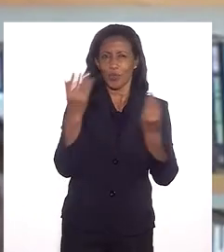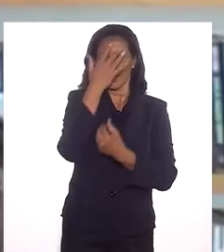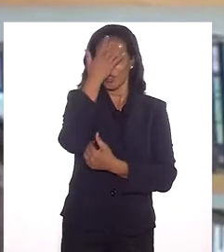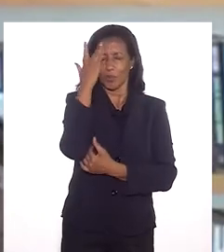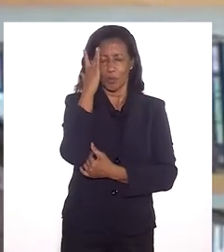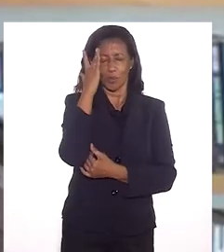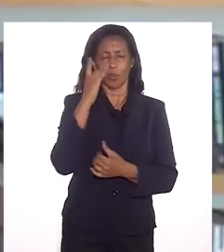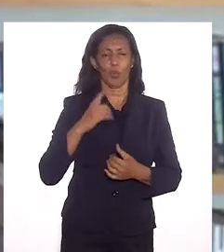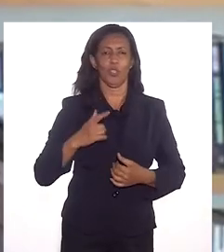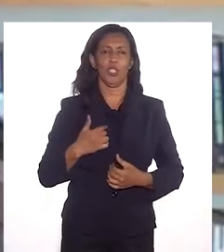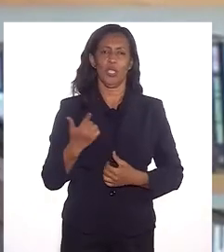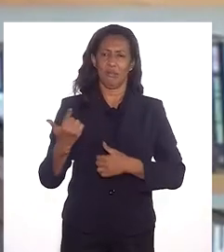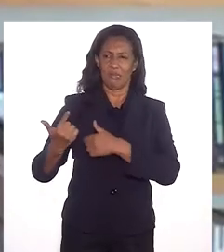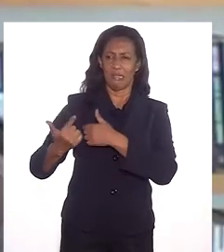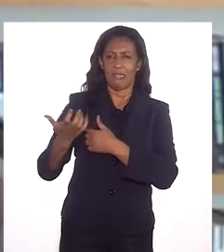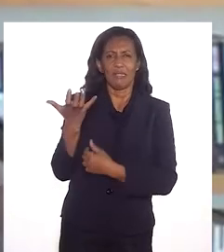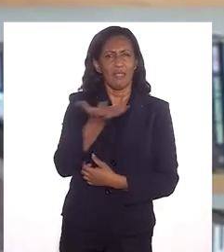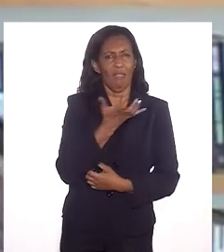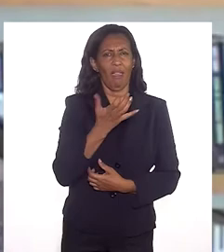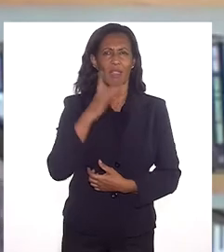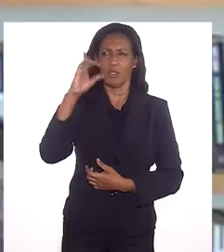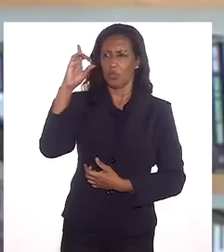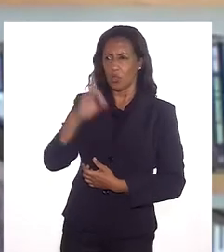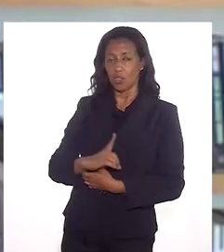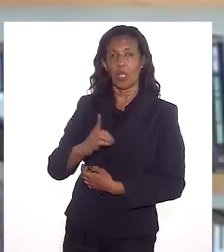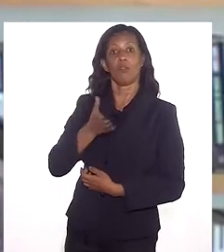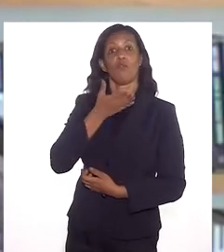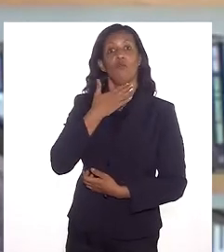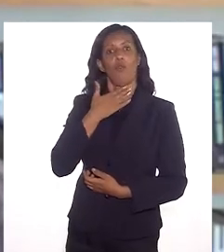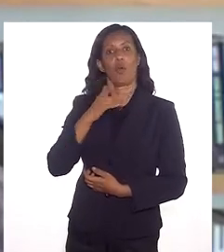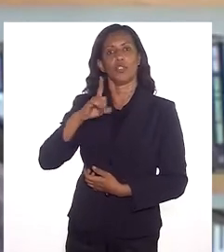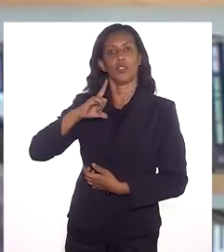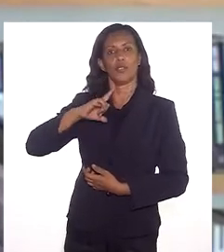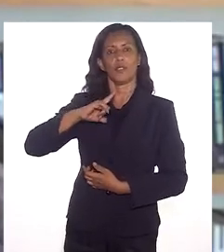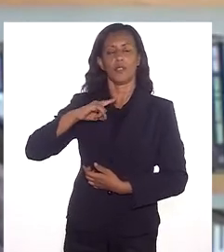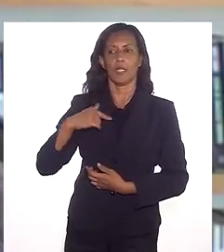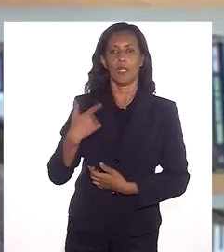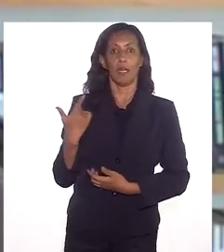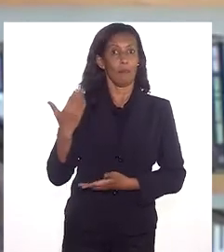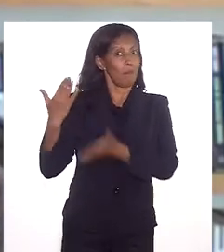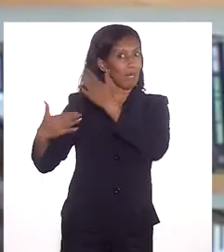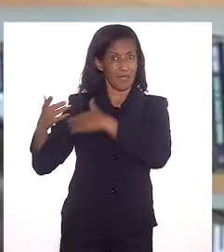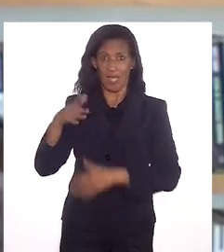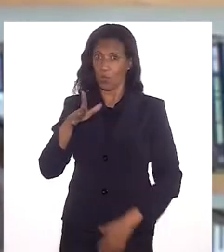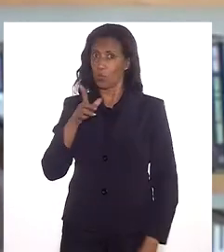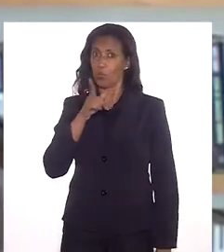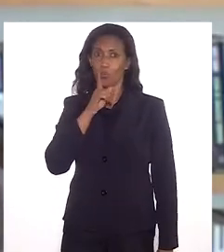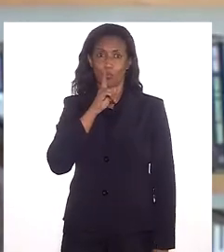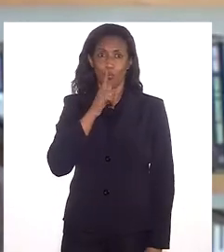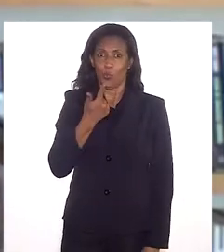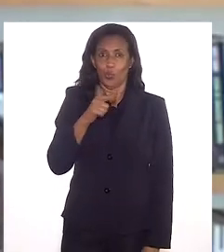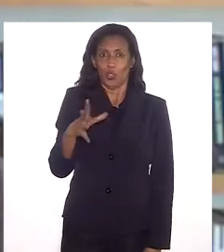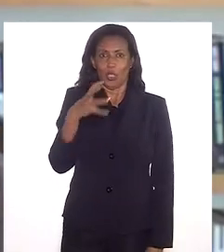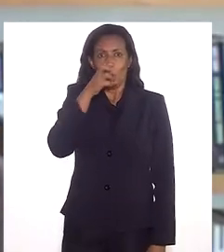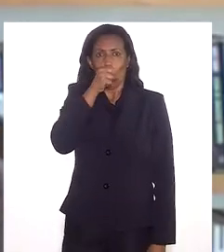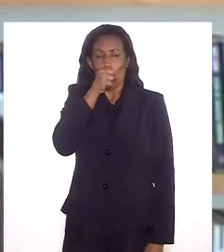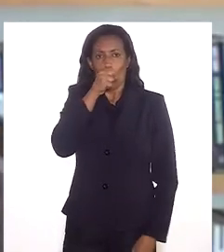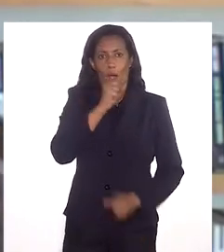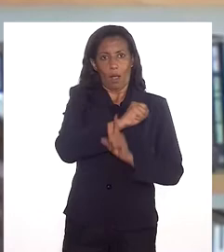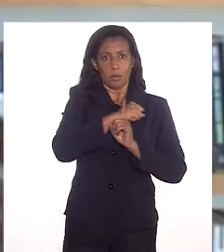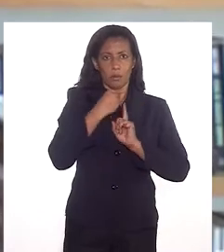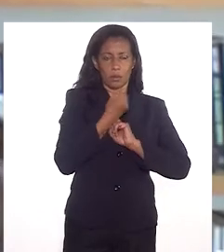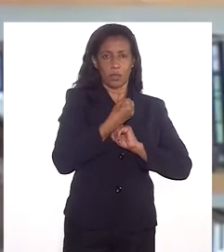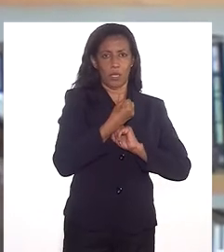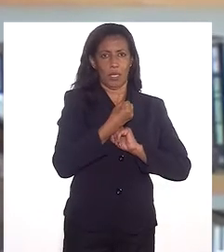onde muitas pessoas que lutam por direitos têm voz. Essas pessoas não tinham voz. A